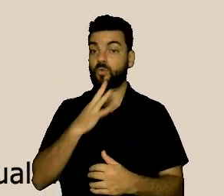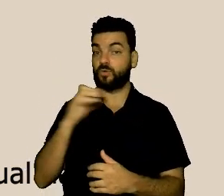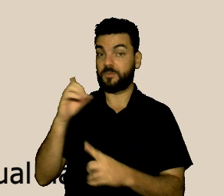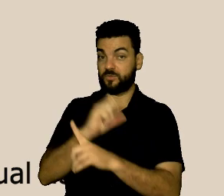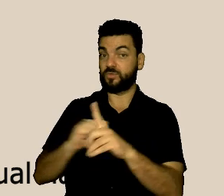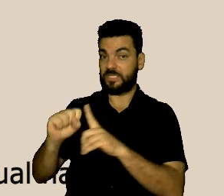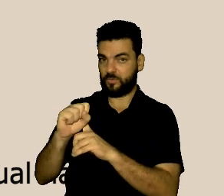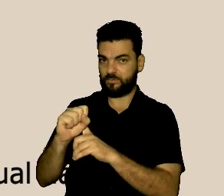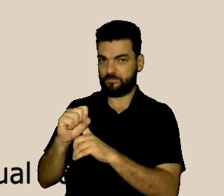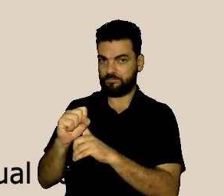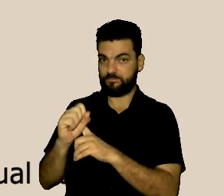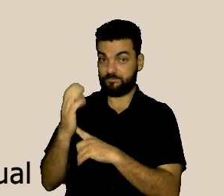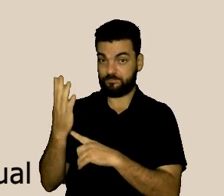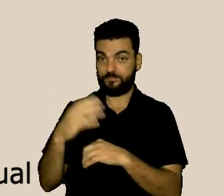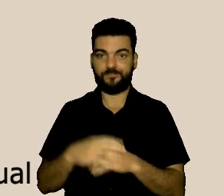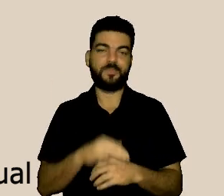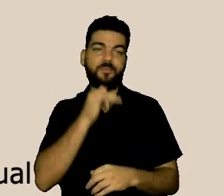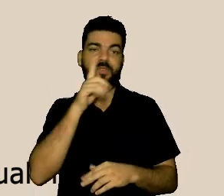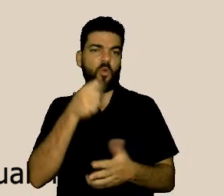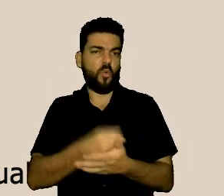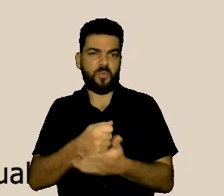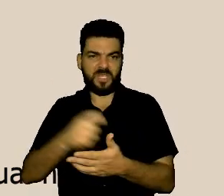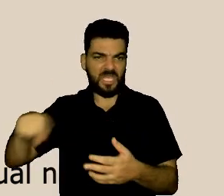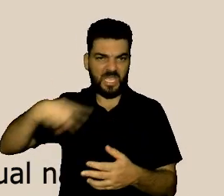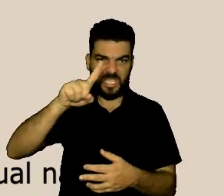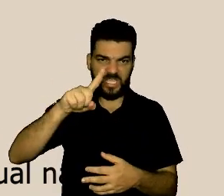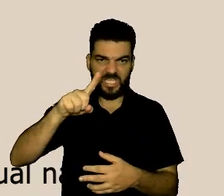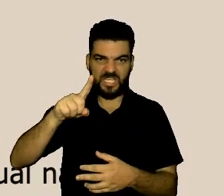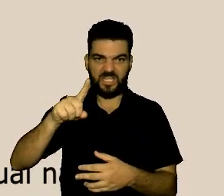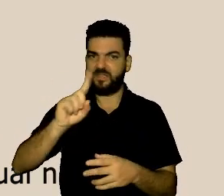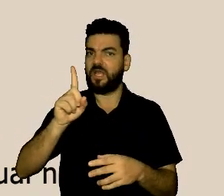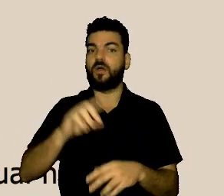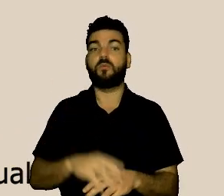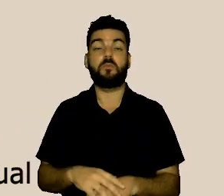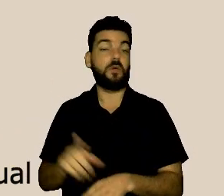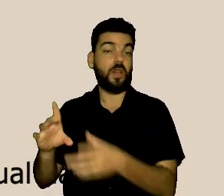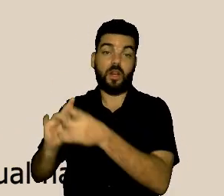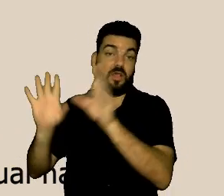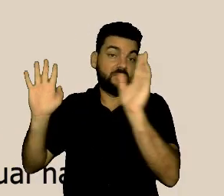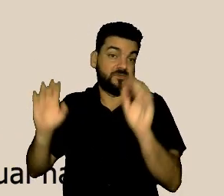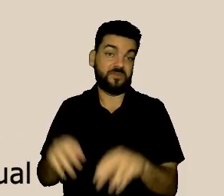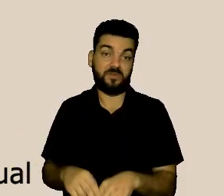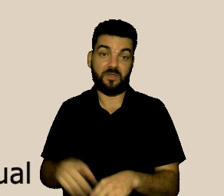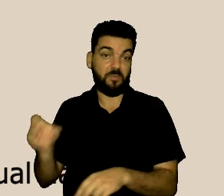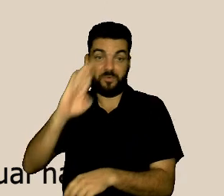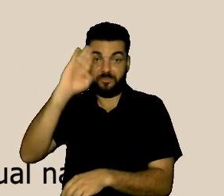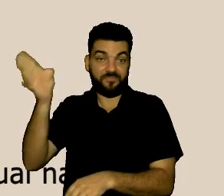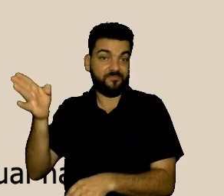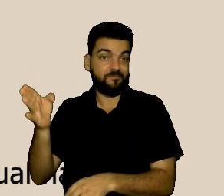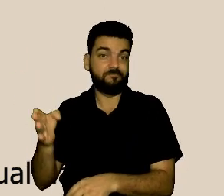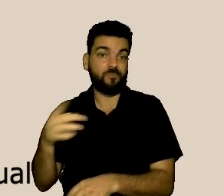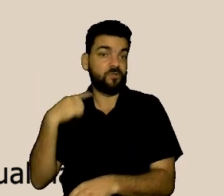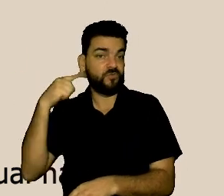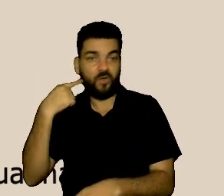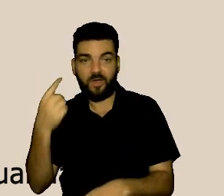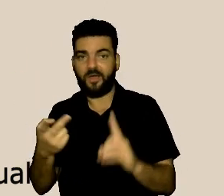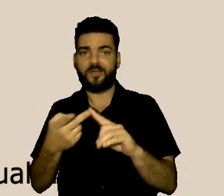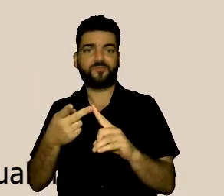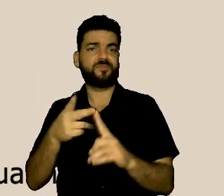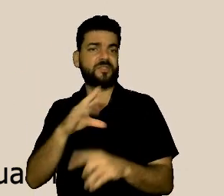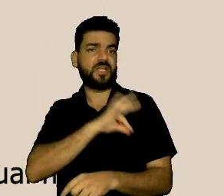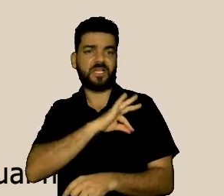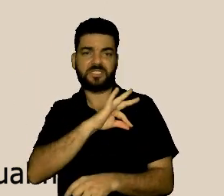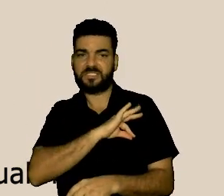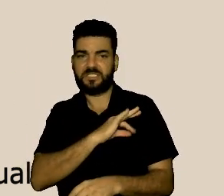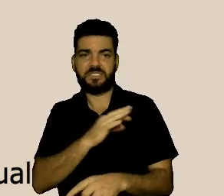Ela pode diretamente buscar um advogado ou ir a uma delegacia de polícia, ao Ministério Público, às